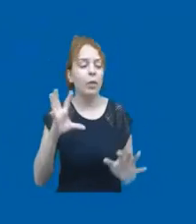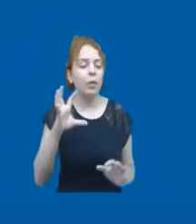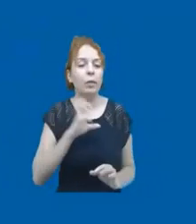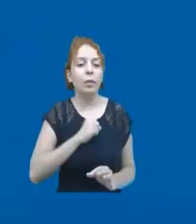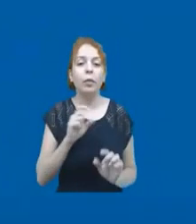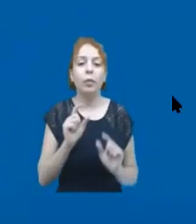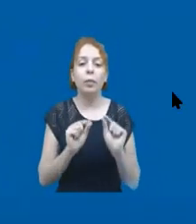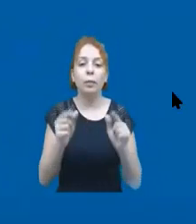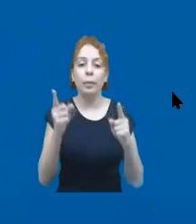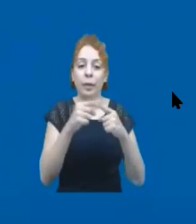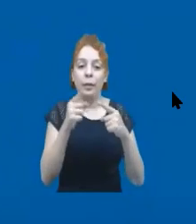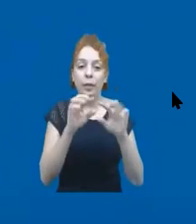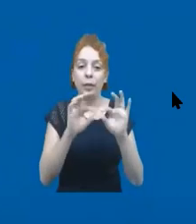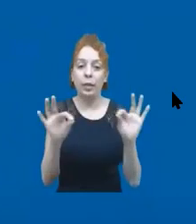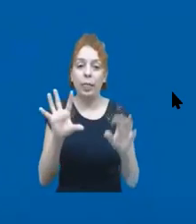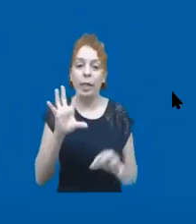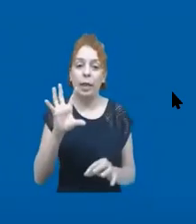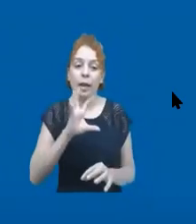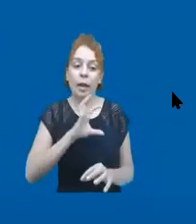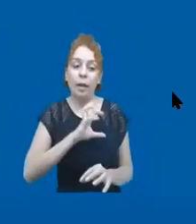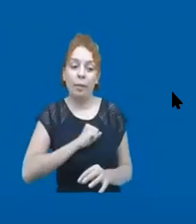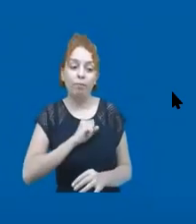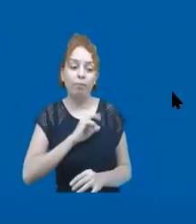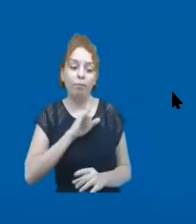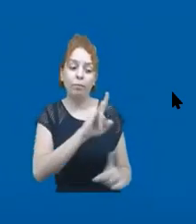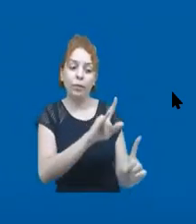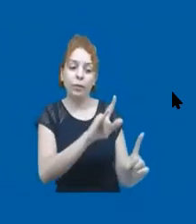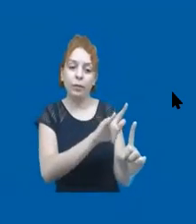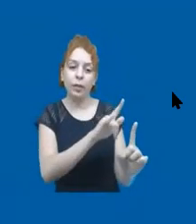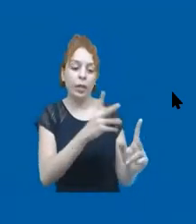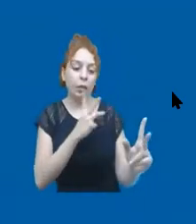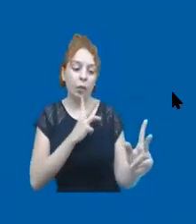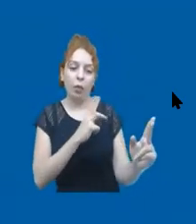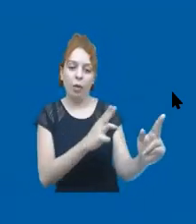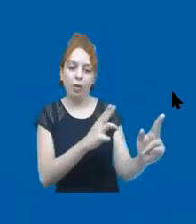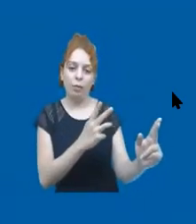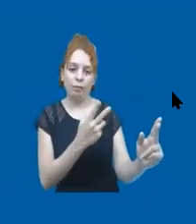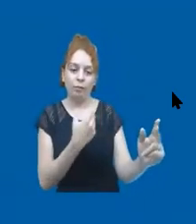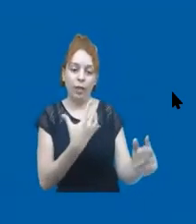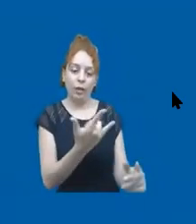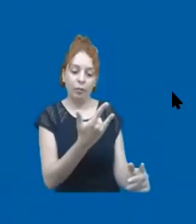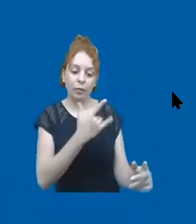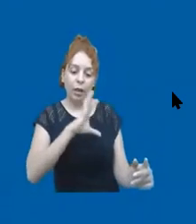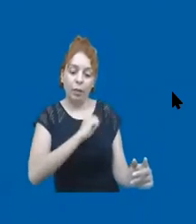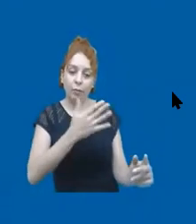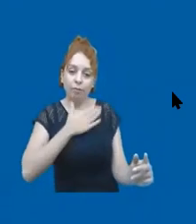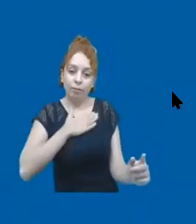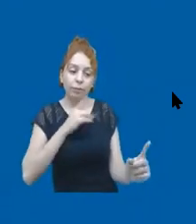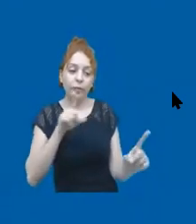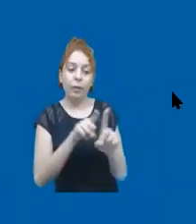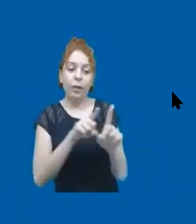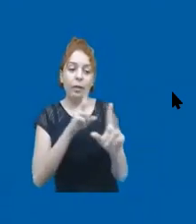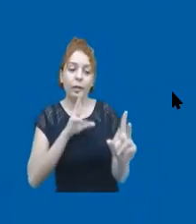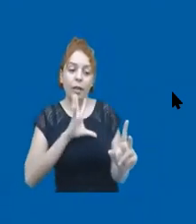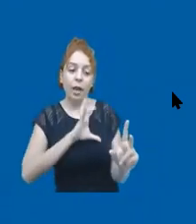A primeira é amai-vos ao próximo como a ti mesmo, ou seja, ame os outros como você ama a ti próprio.